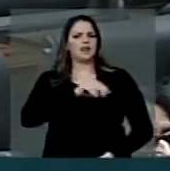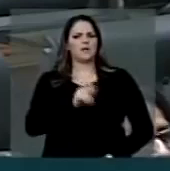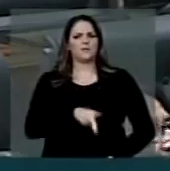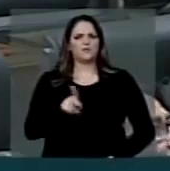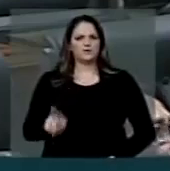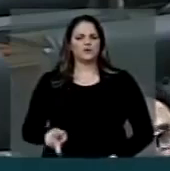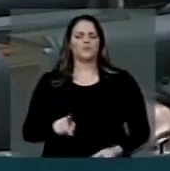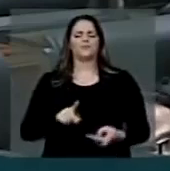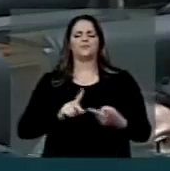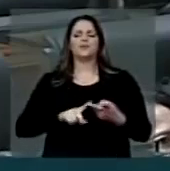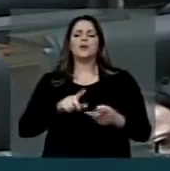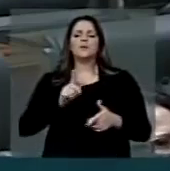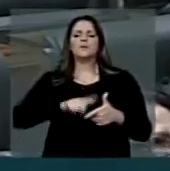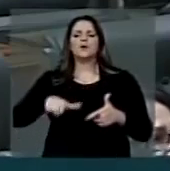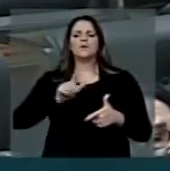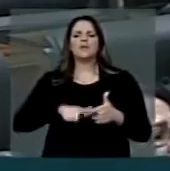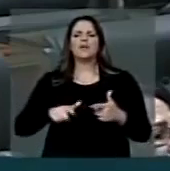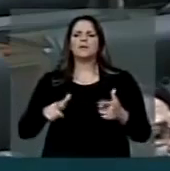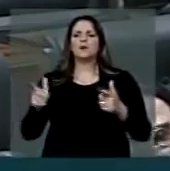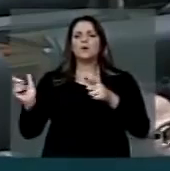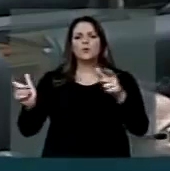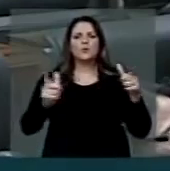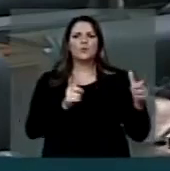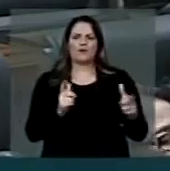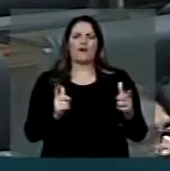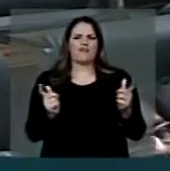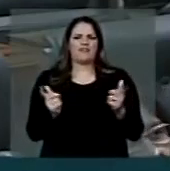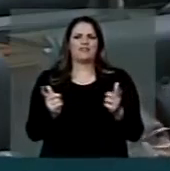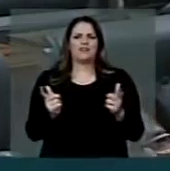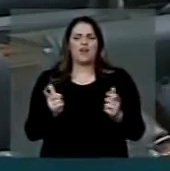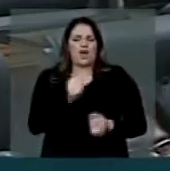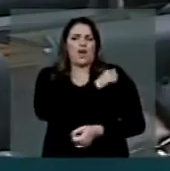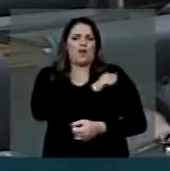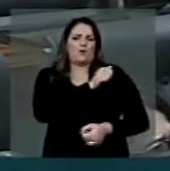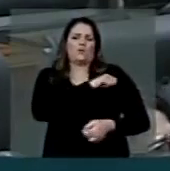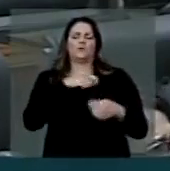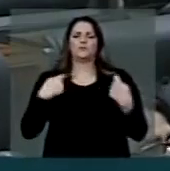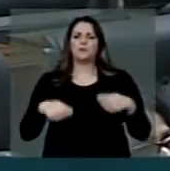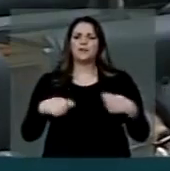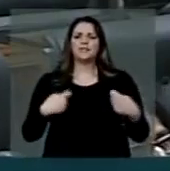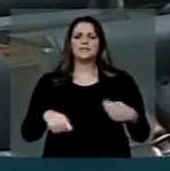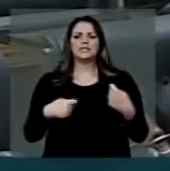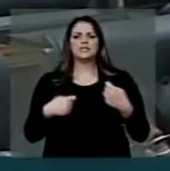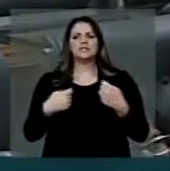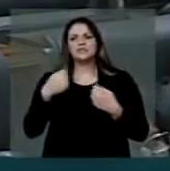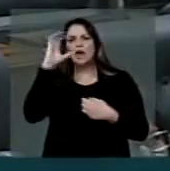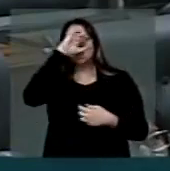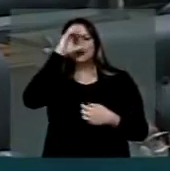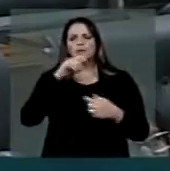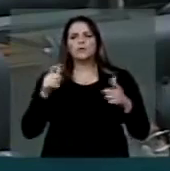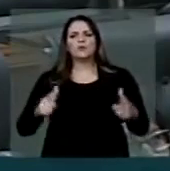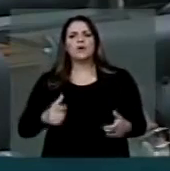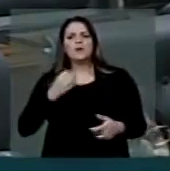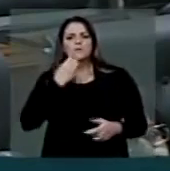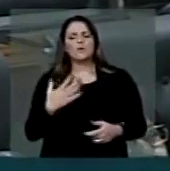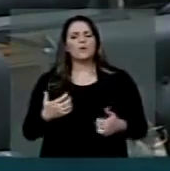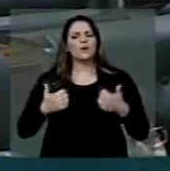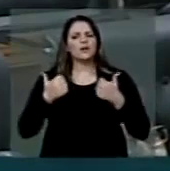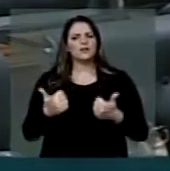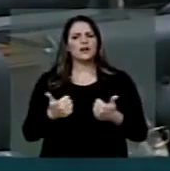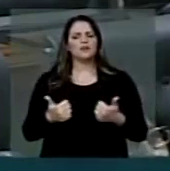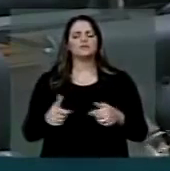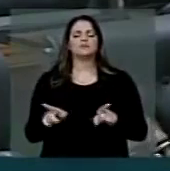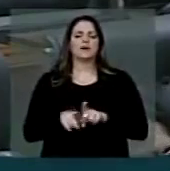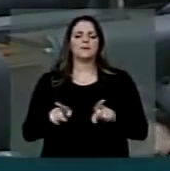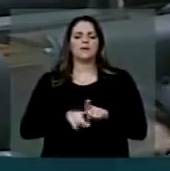problema na infraestrutura, para que os alunos possam ter um ensino de qualidade. A Comissão